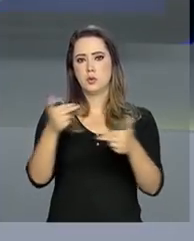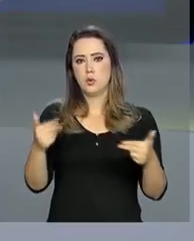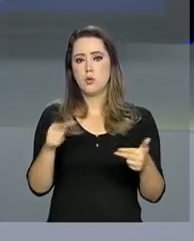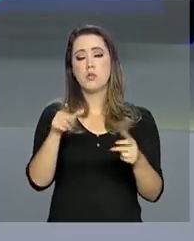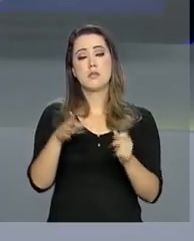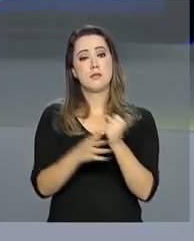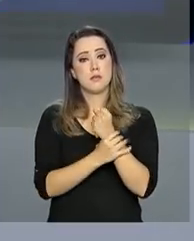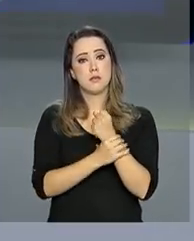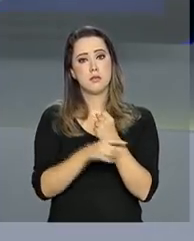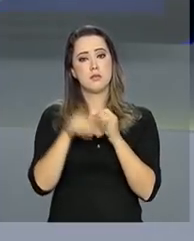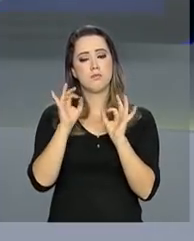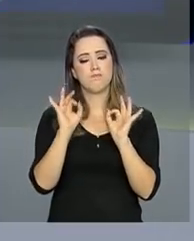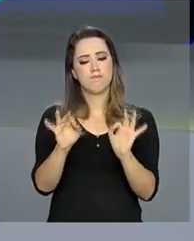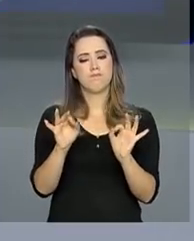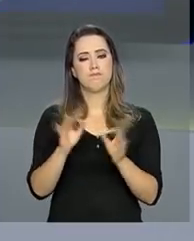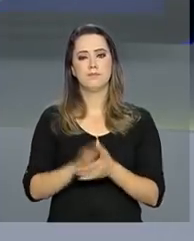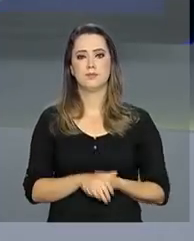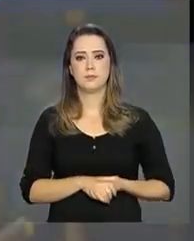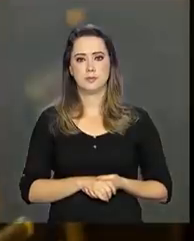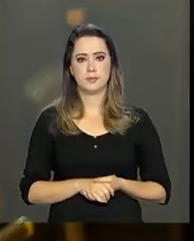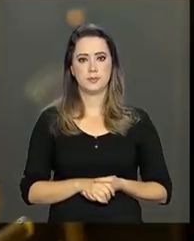produtos seguros e de qualidade.